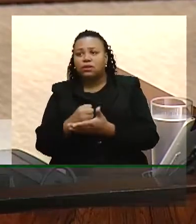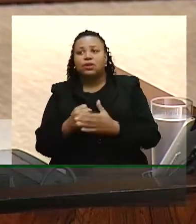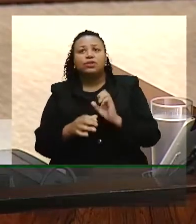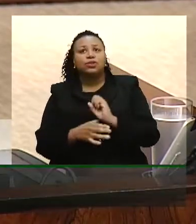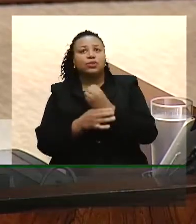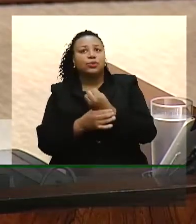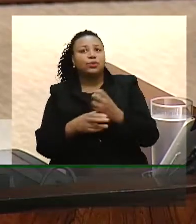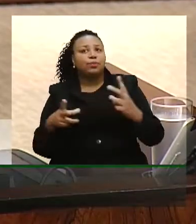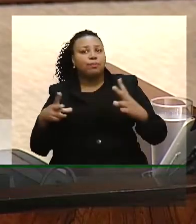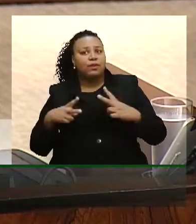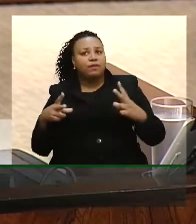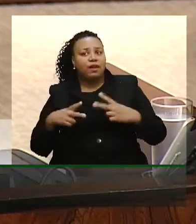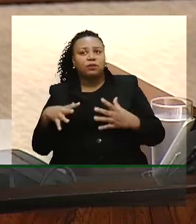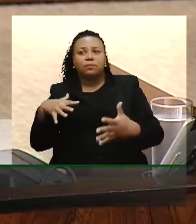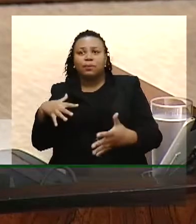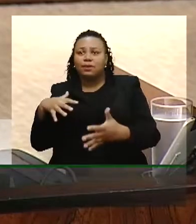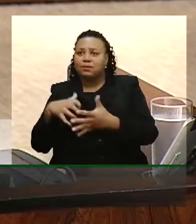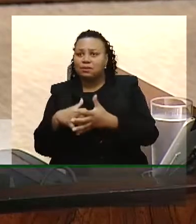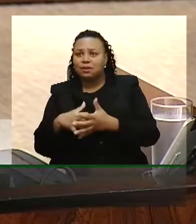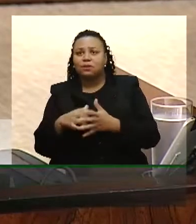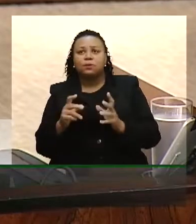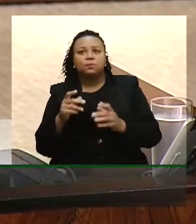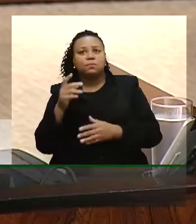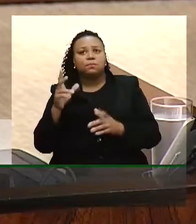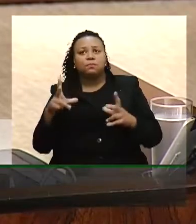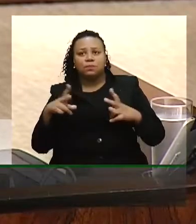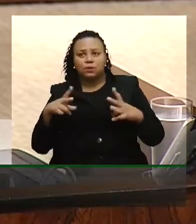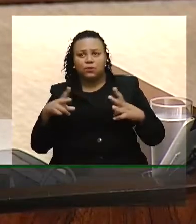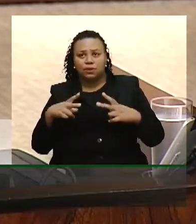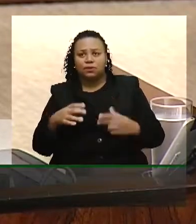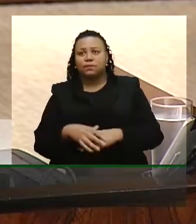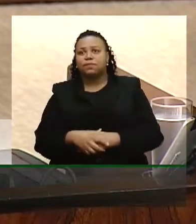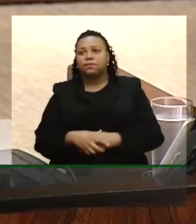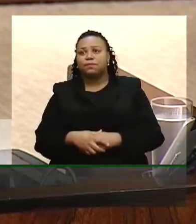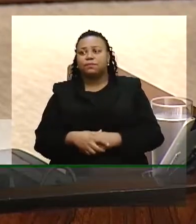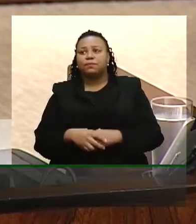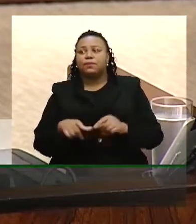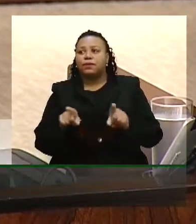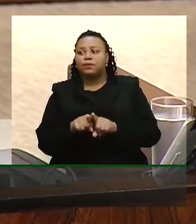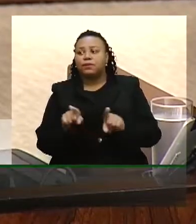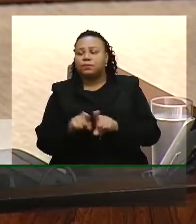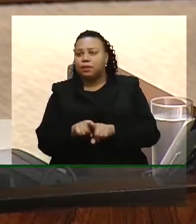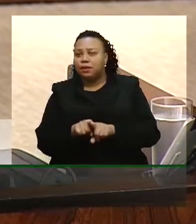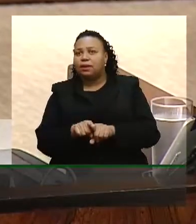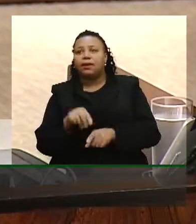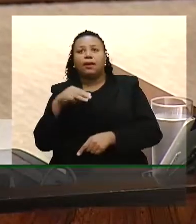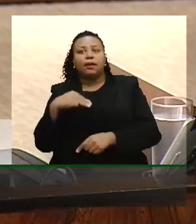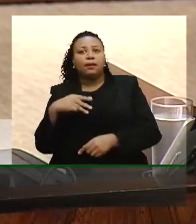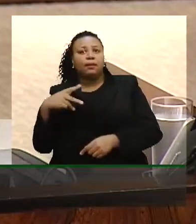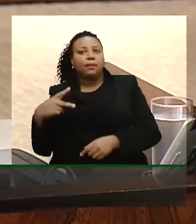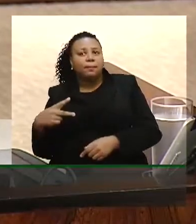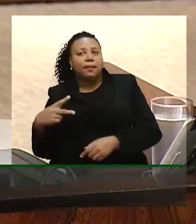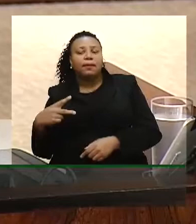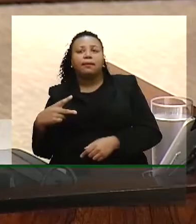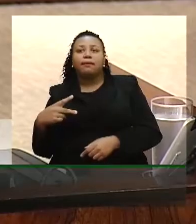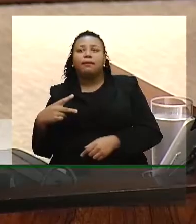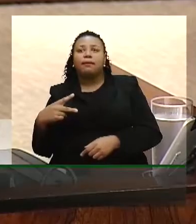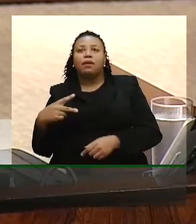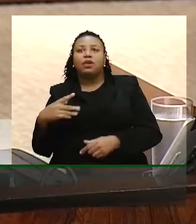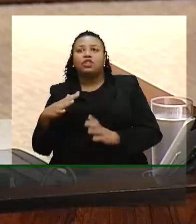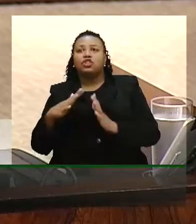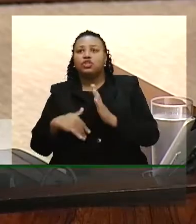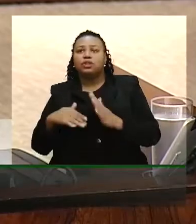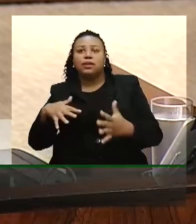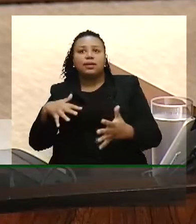privado para acidentes pessoais. Além disso, a MP exclui o